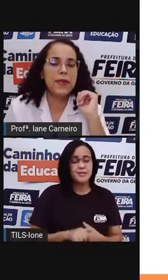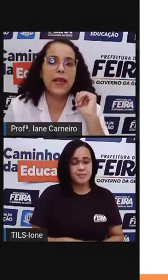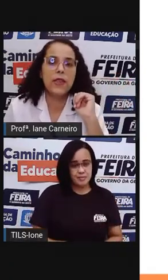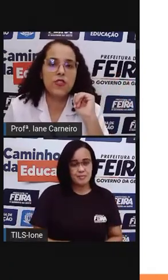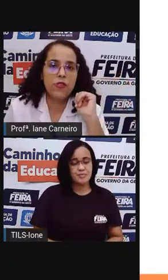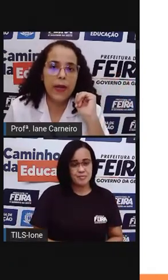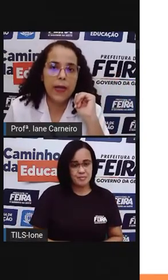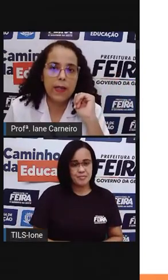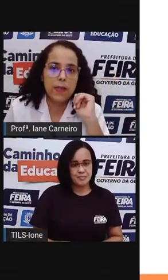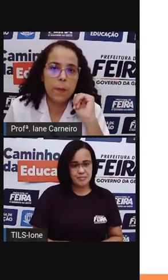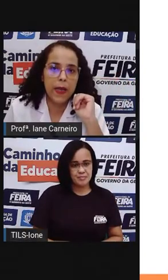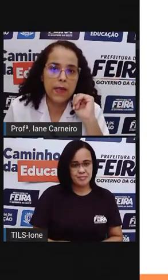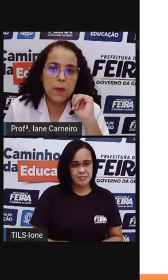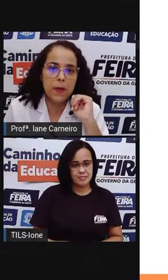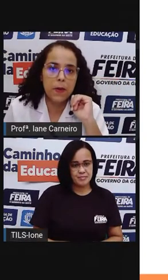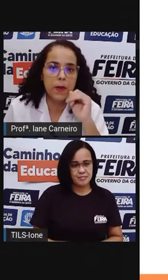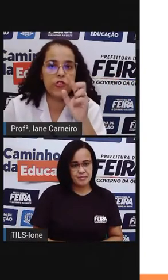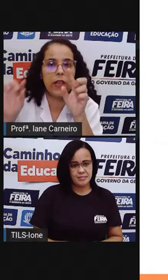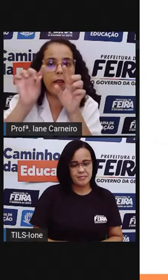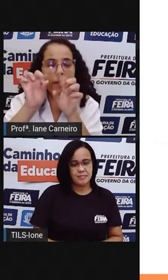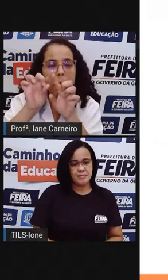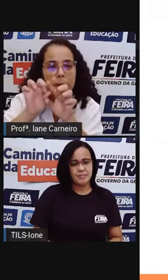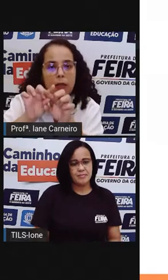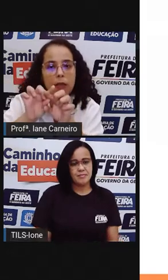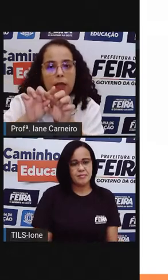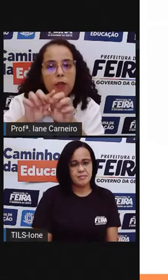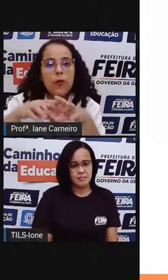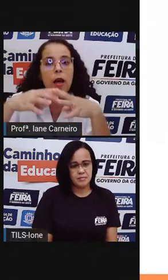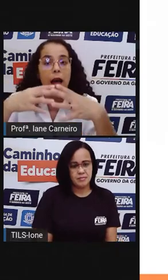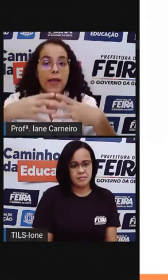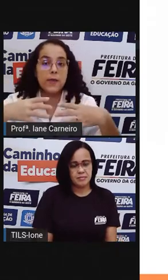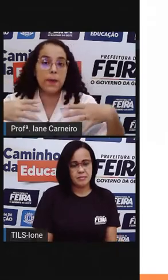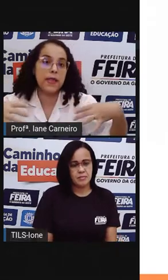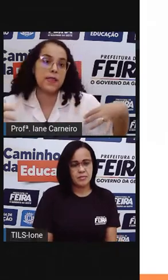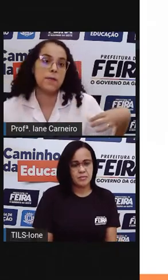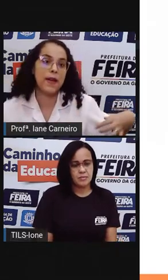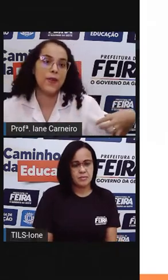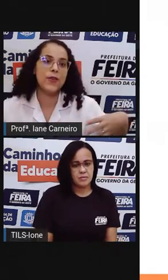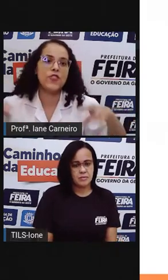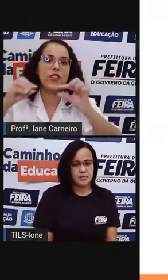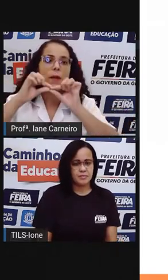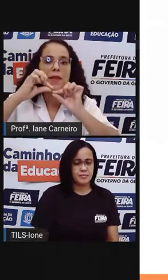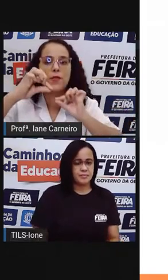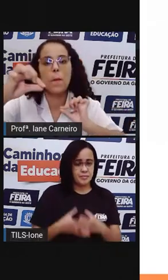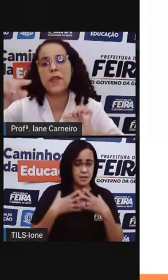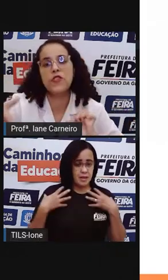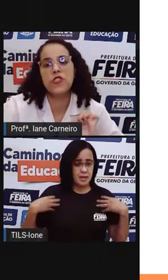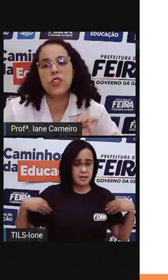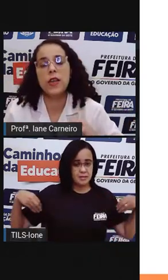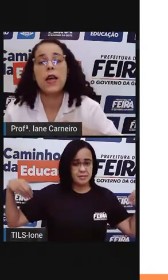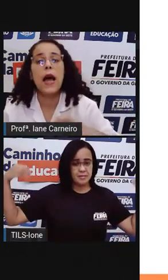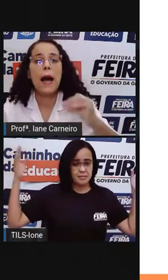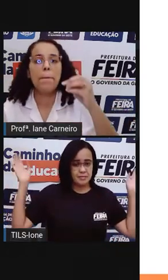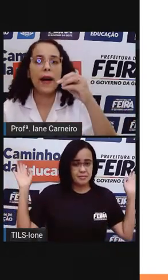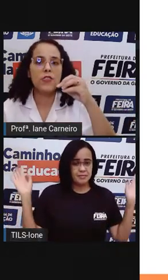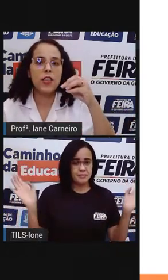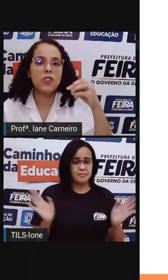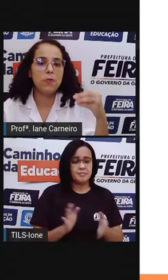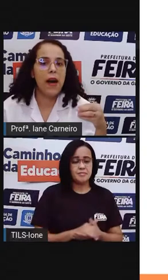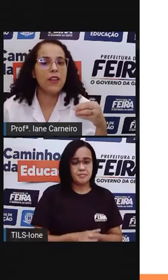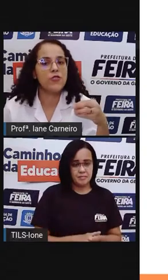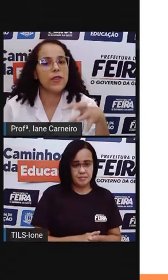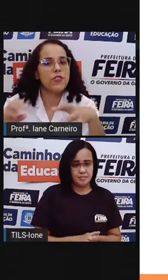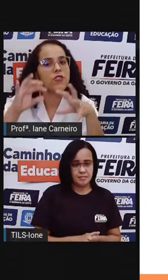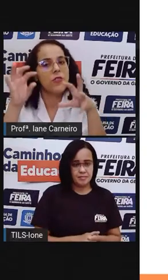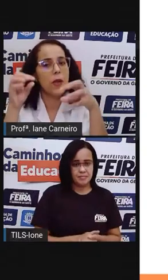também, Então, gente vê aqui as penas menores, tá ali bem pequenininho. As penas maiores, né? Tá mais compridinha. A parte